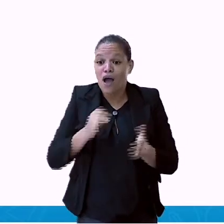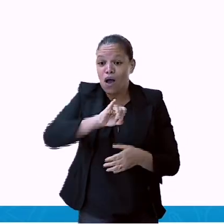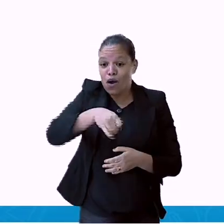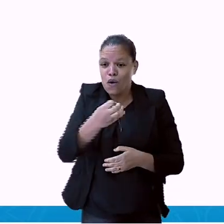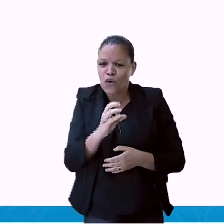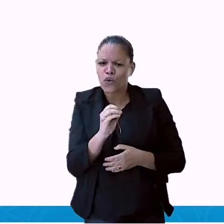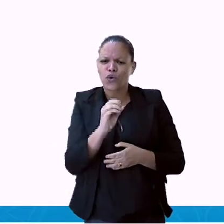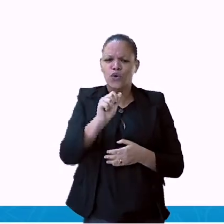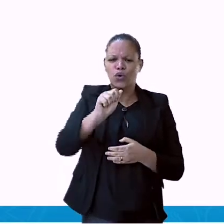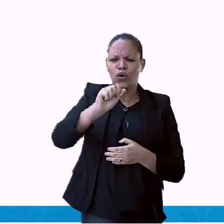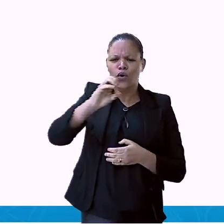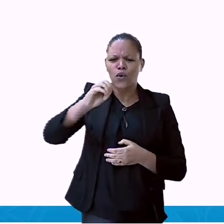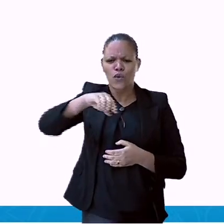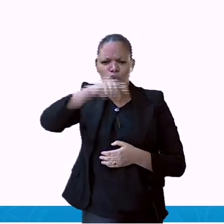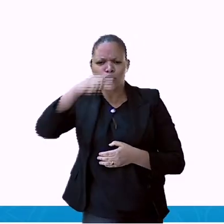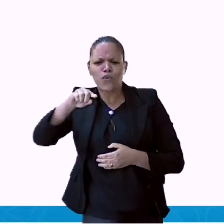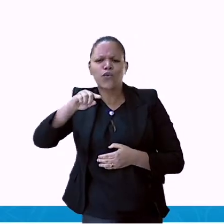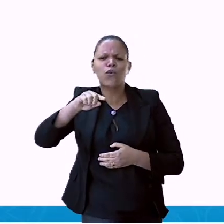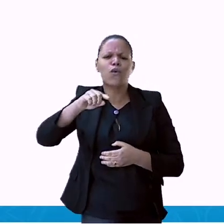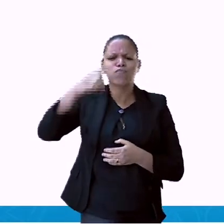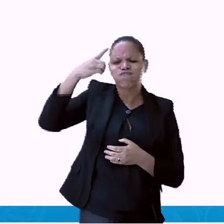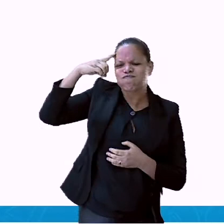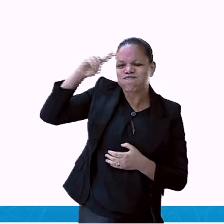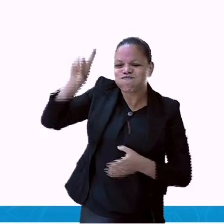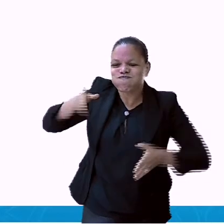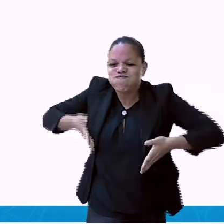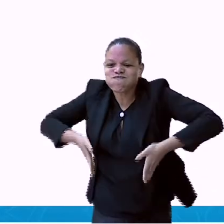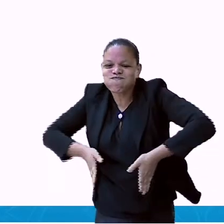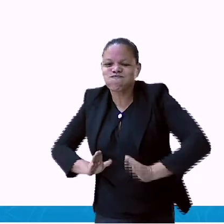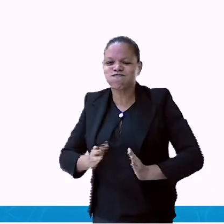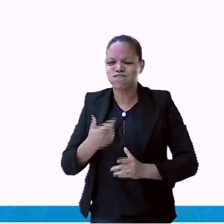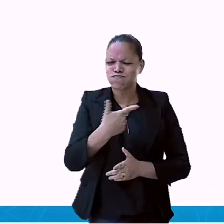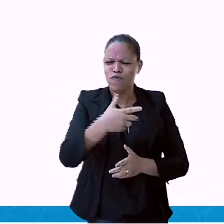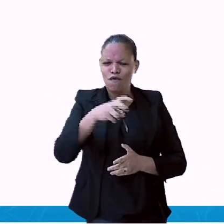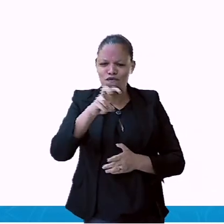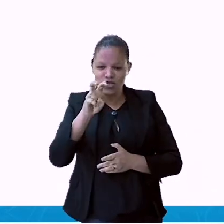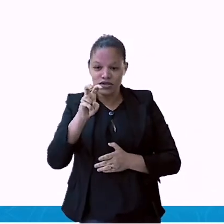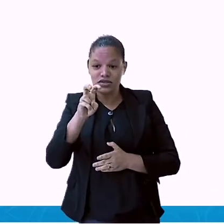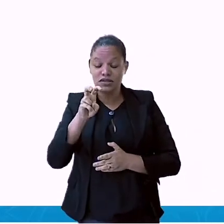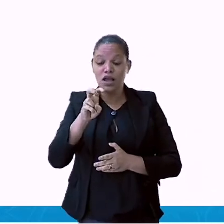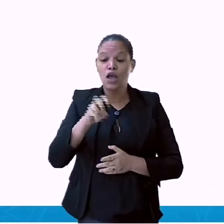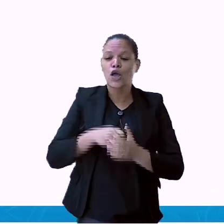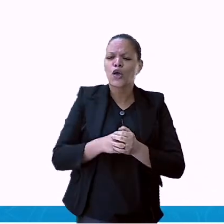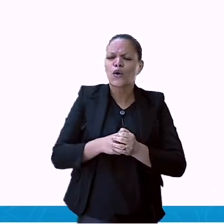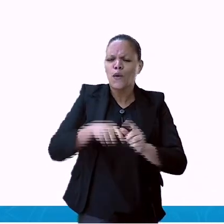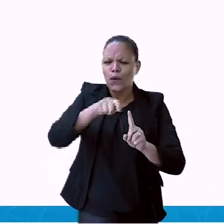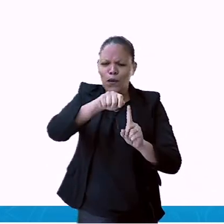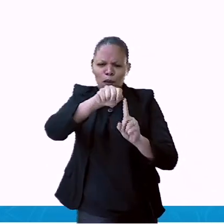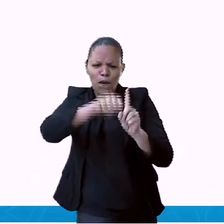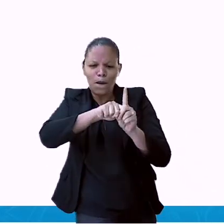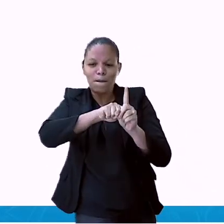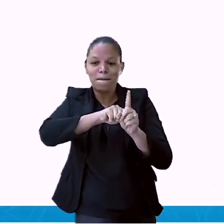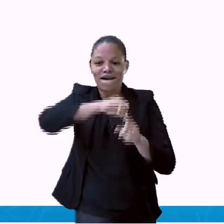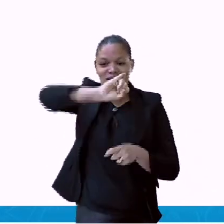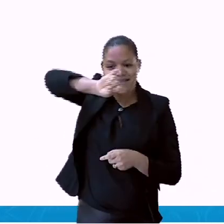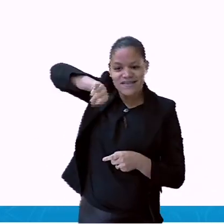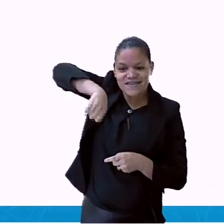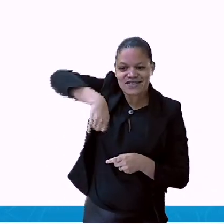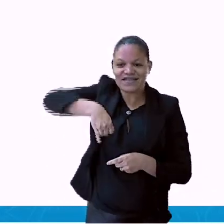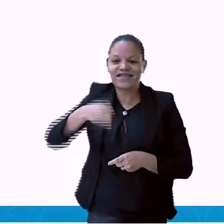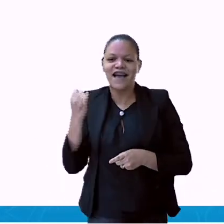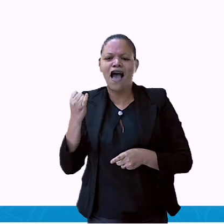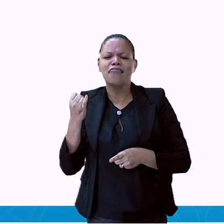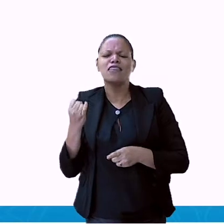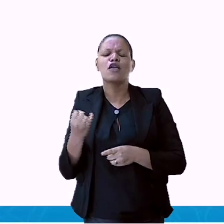tem somente troca de informação de duas relações. Nós temos mais de uma. Ele precisava de saber o